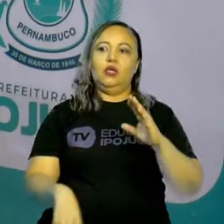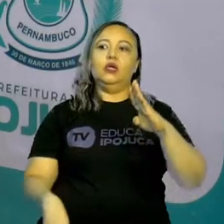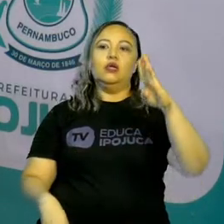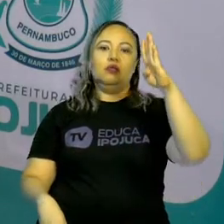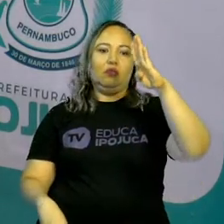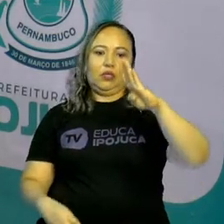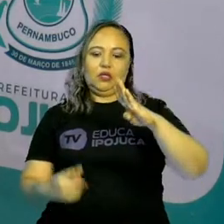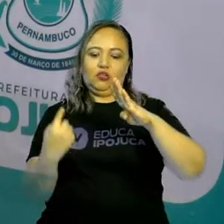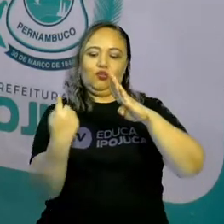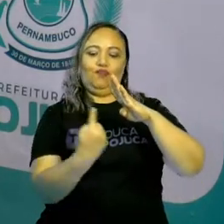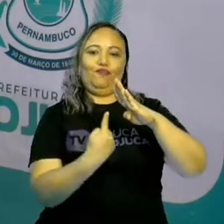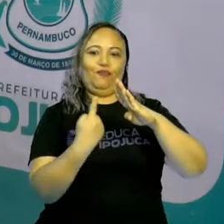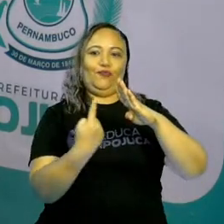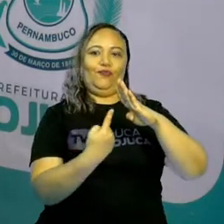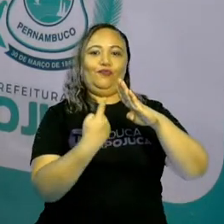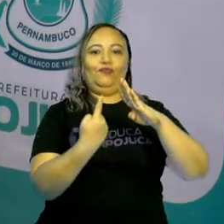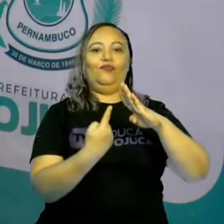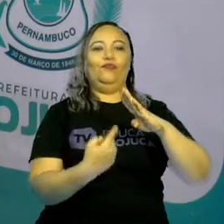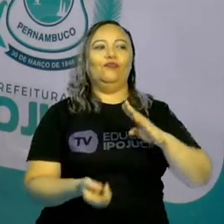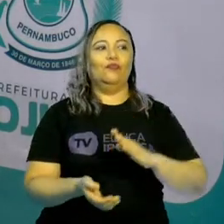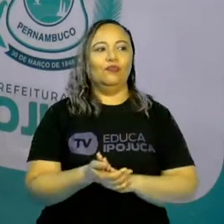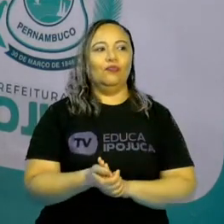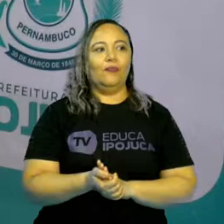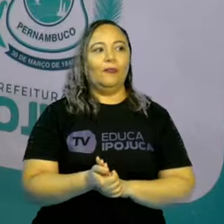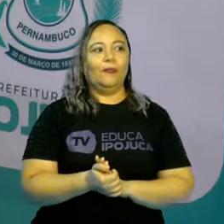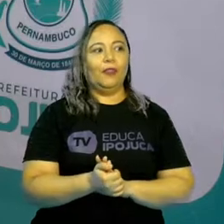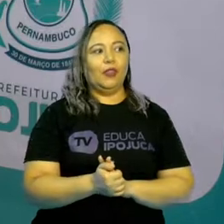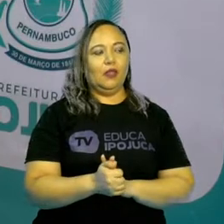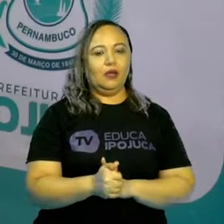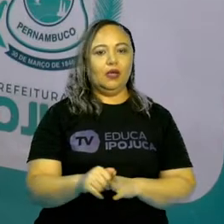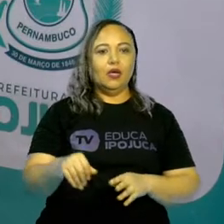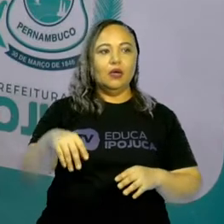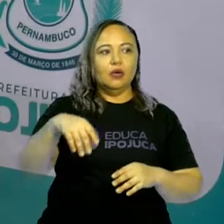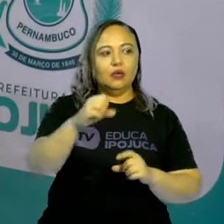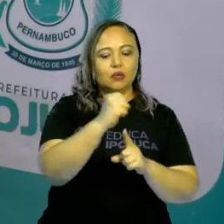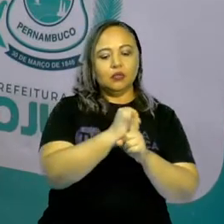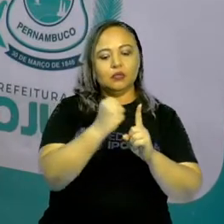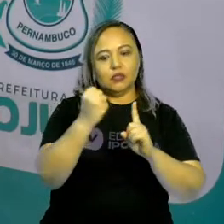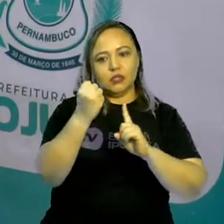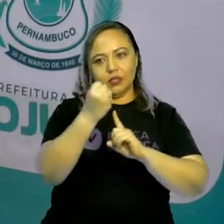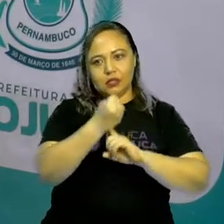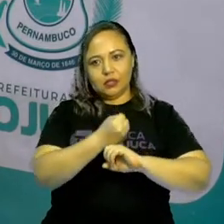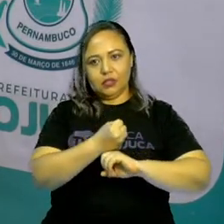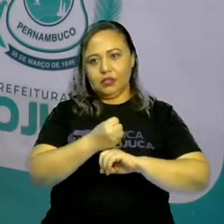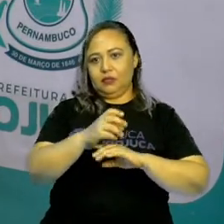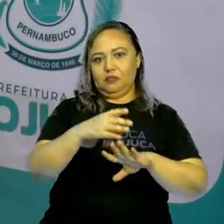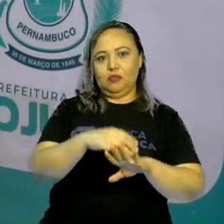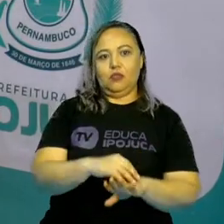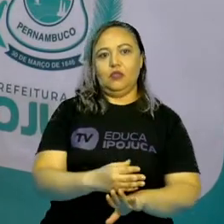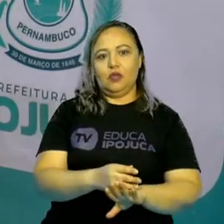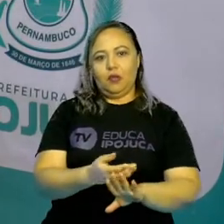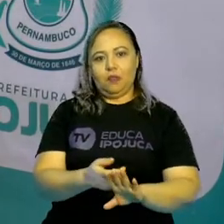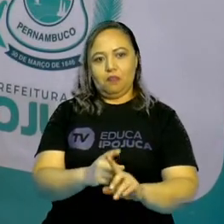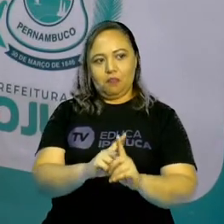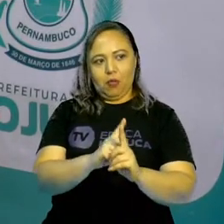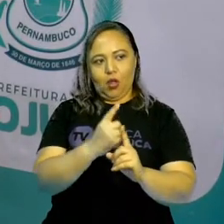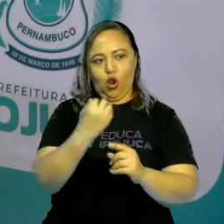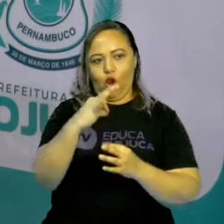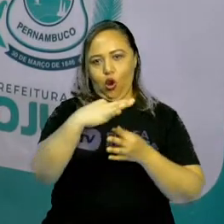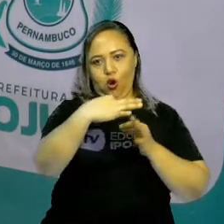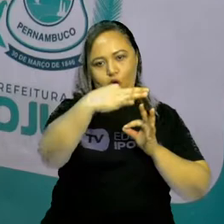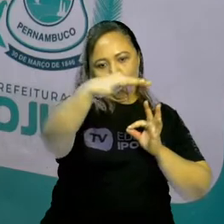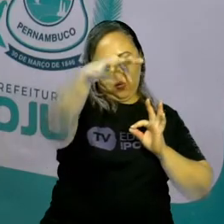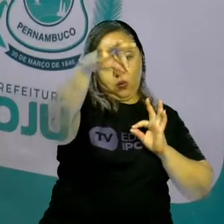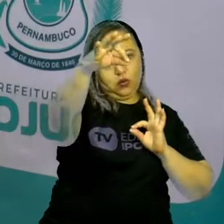sociedade porque uma pessoa da sociedade não vai ter o acesso... Veja, olha, para ter